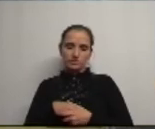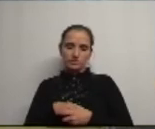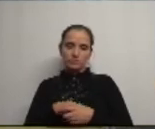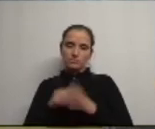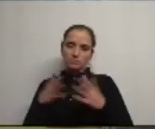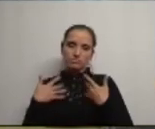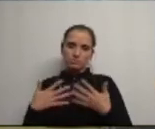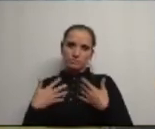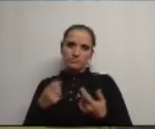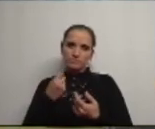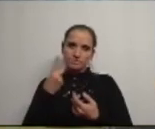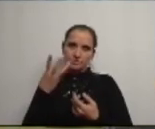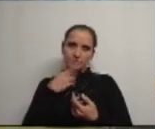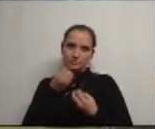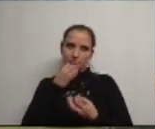cansativamente explicada